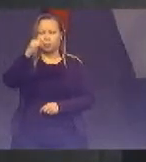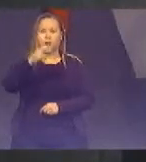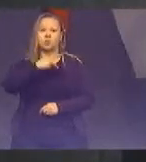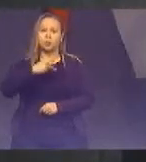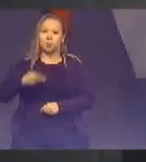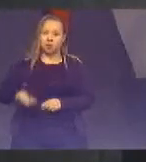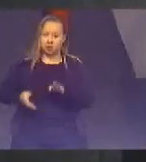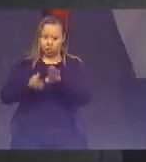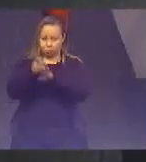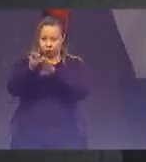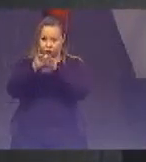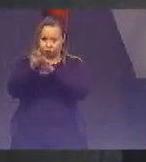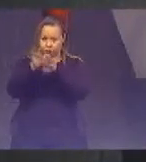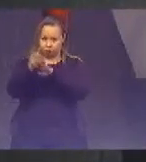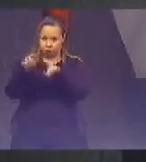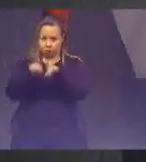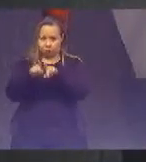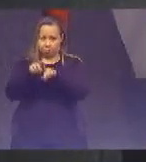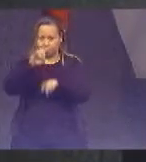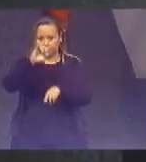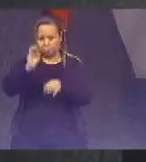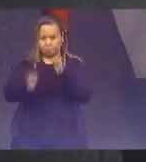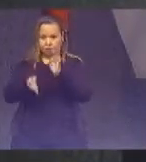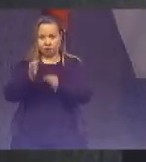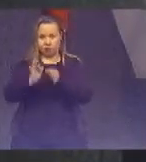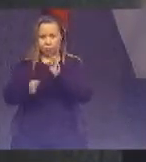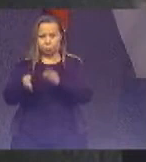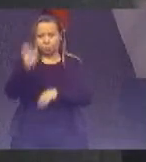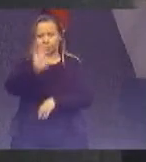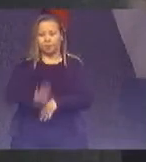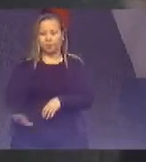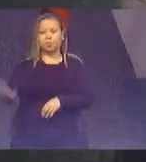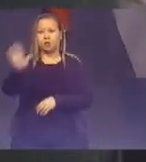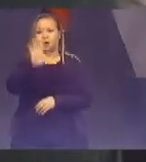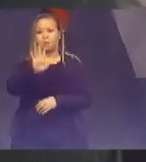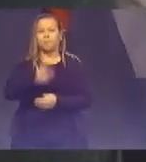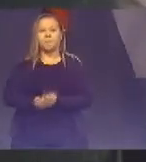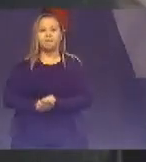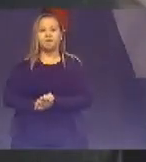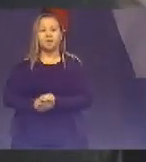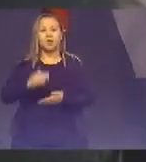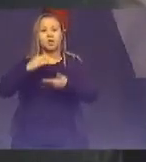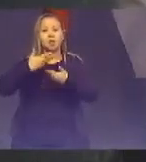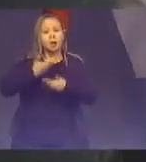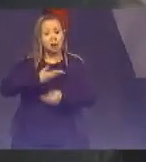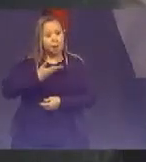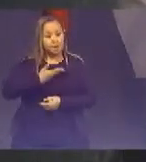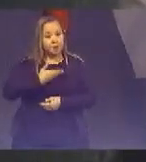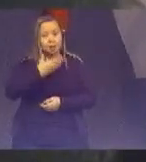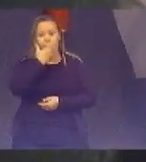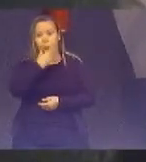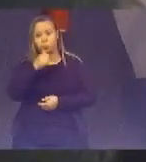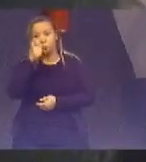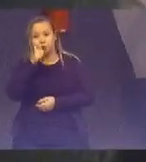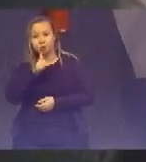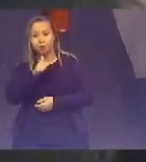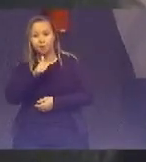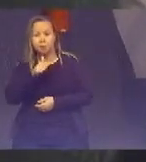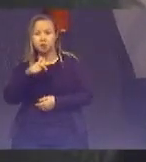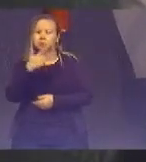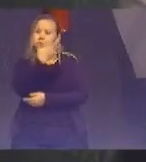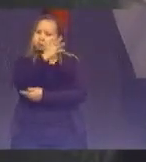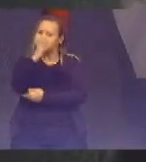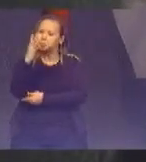do Conselho da Justiça Federal amigos e amigas do meio